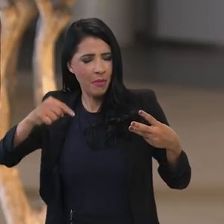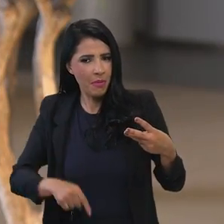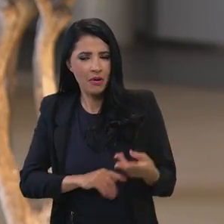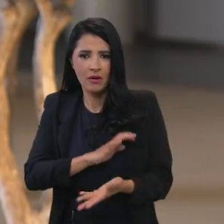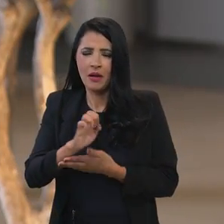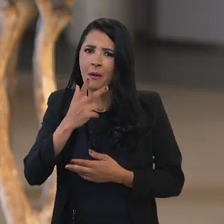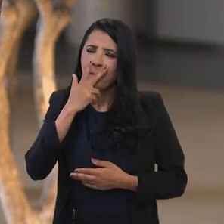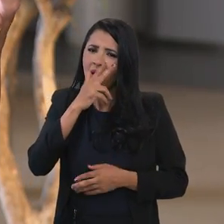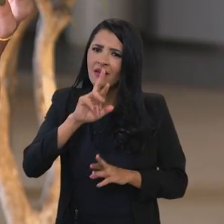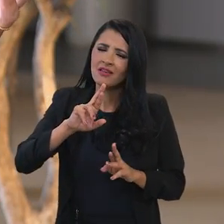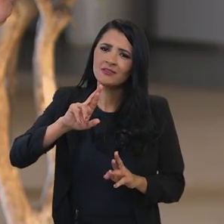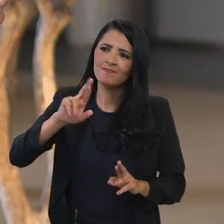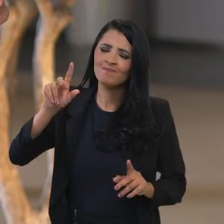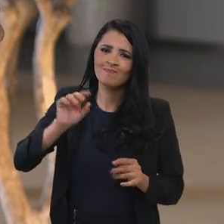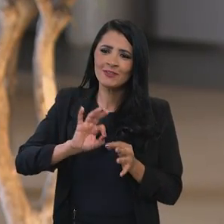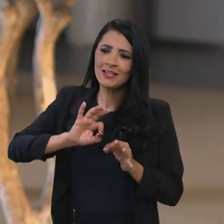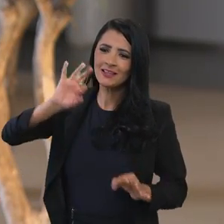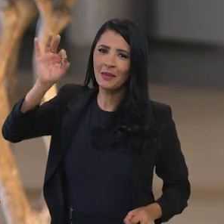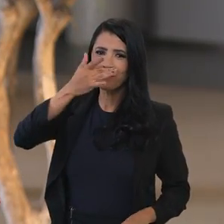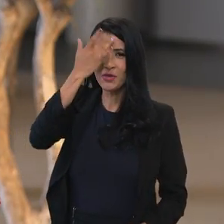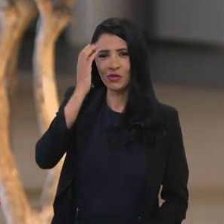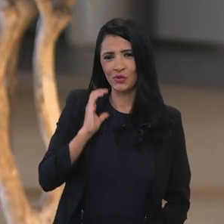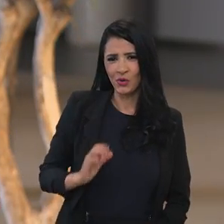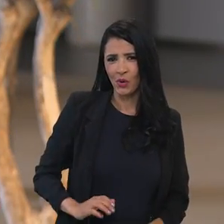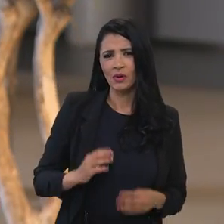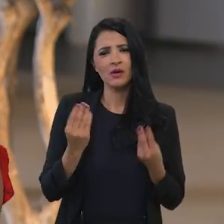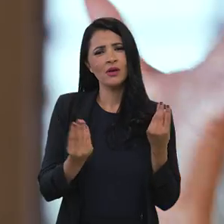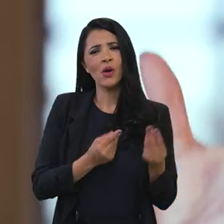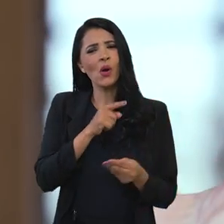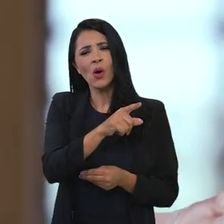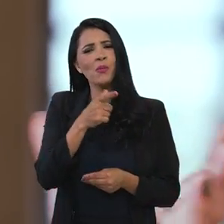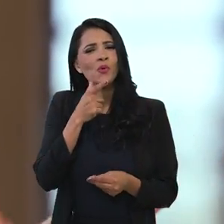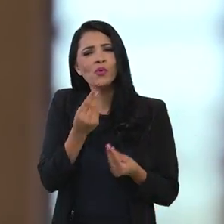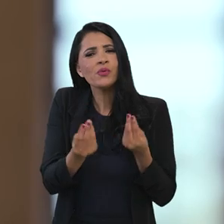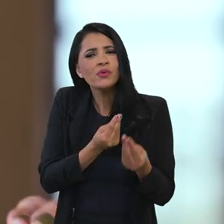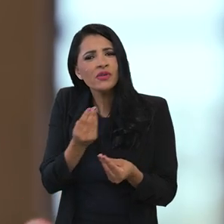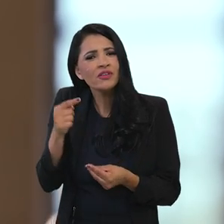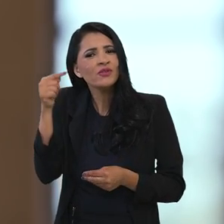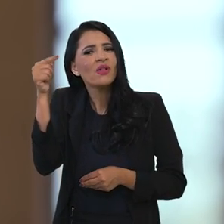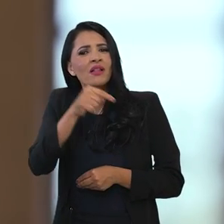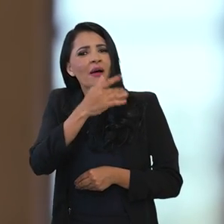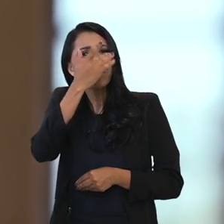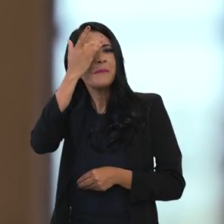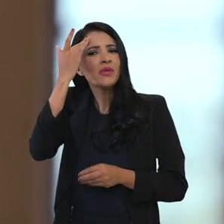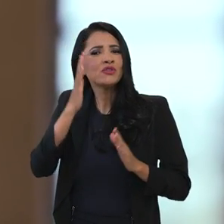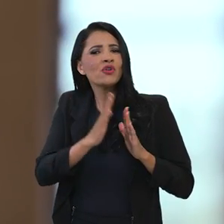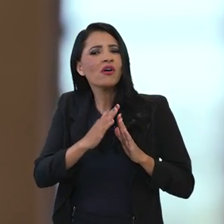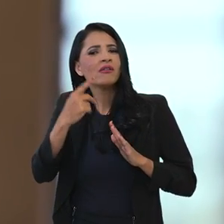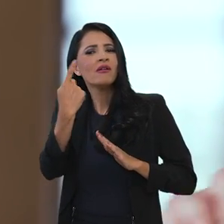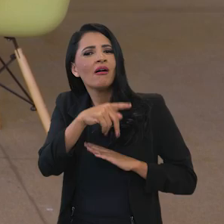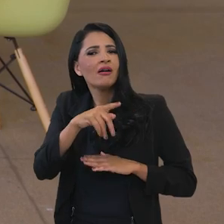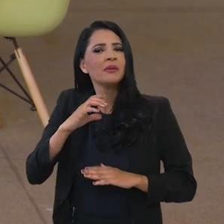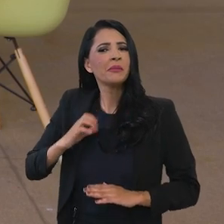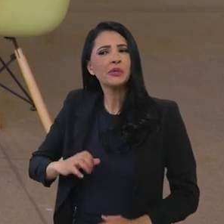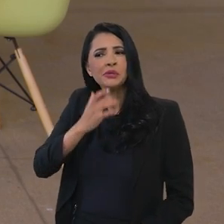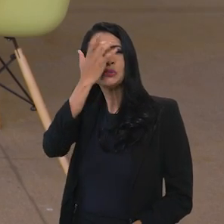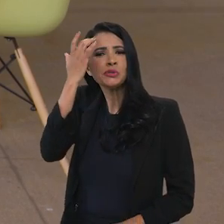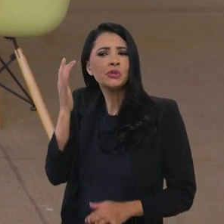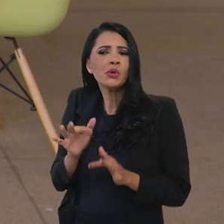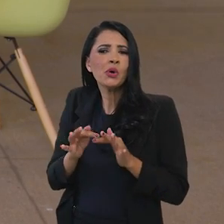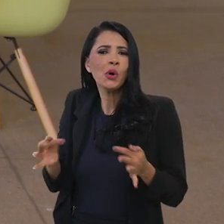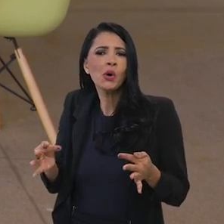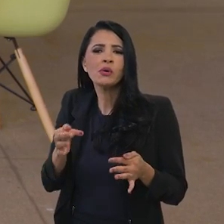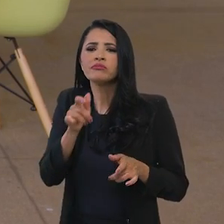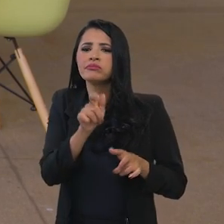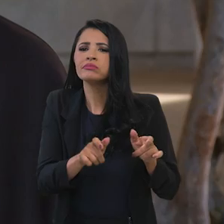tudo parece muito distante do cidadão como que tudo isso chega ali na casa do cidadão das pessoas